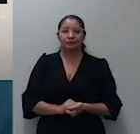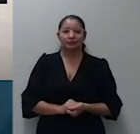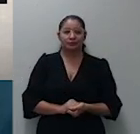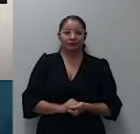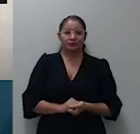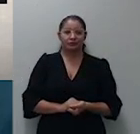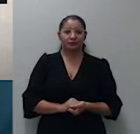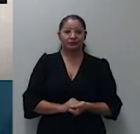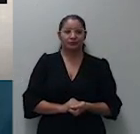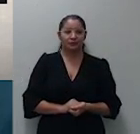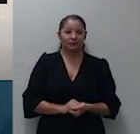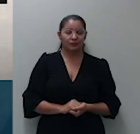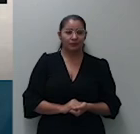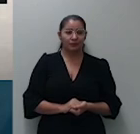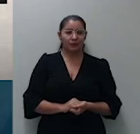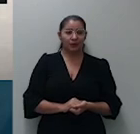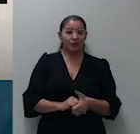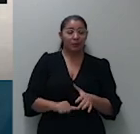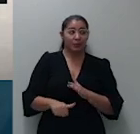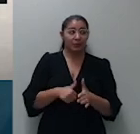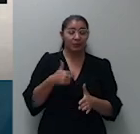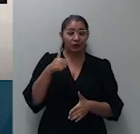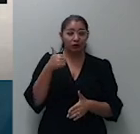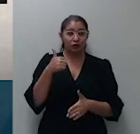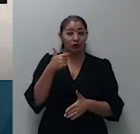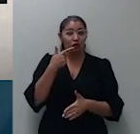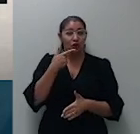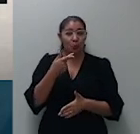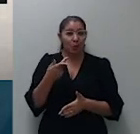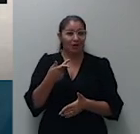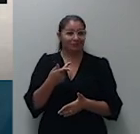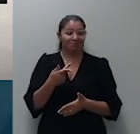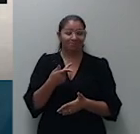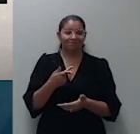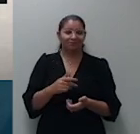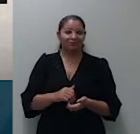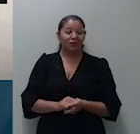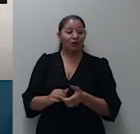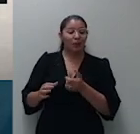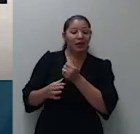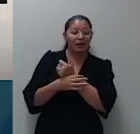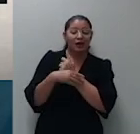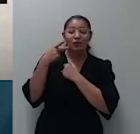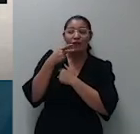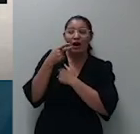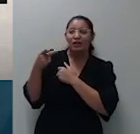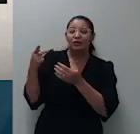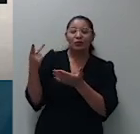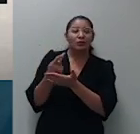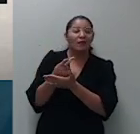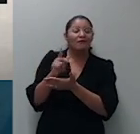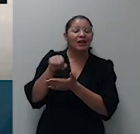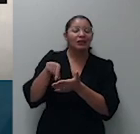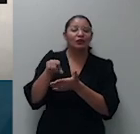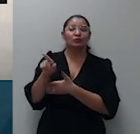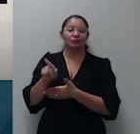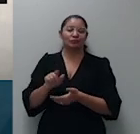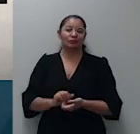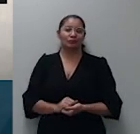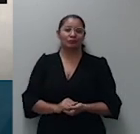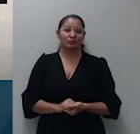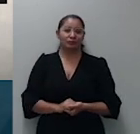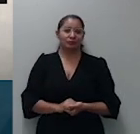primeiramente não ser oponível a asseguradora alegação de violação do dever de informação das coberturas